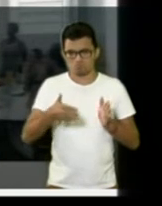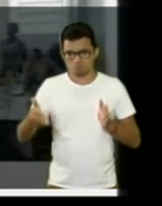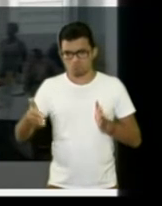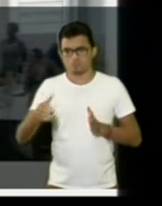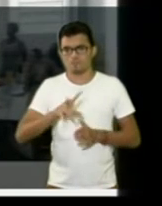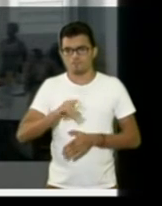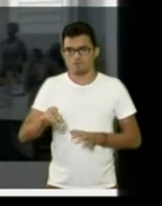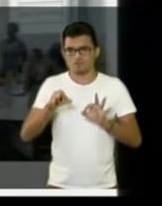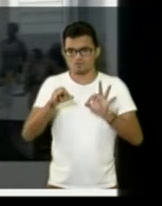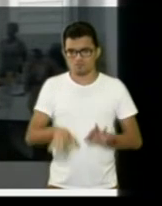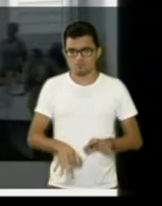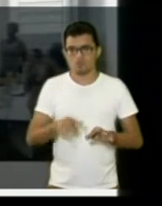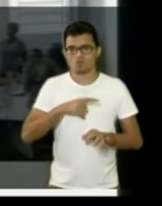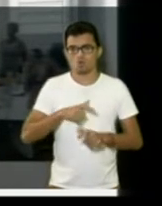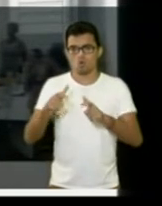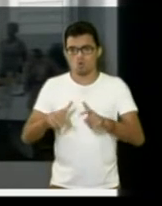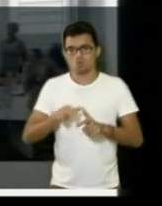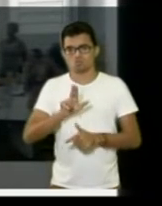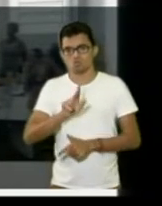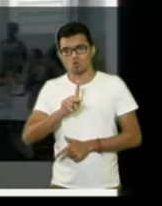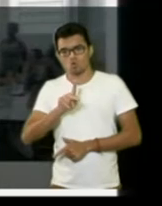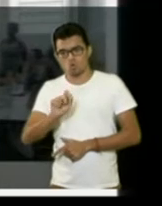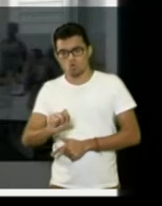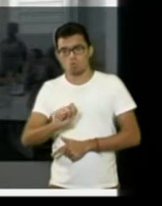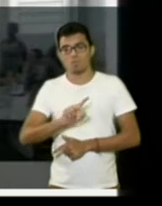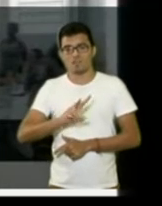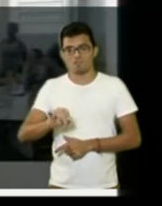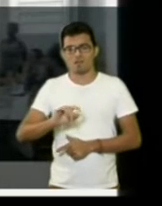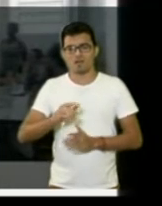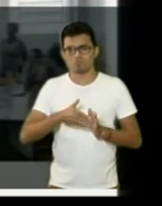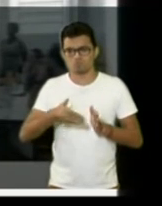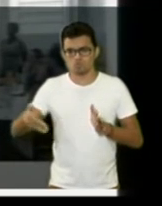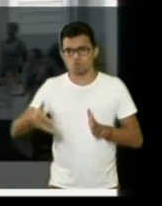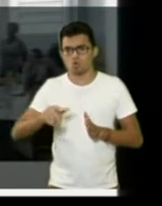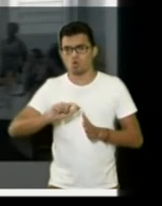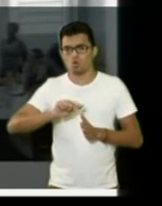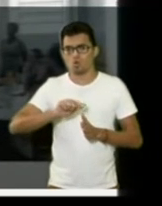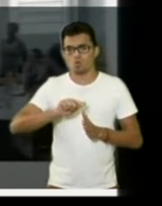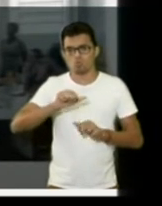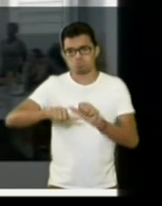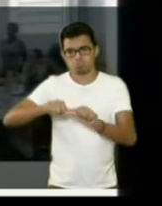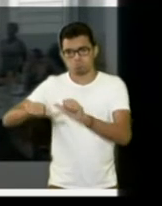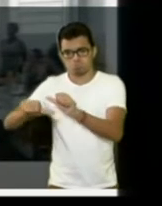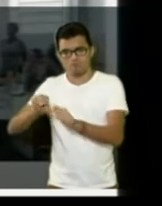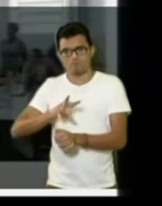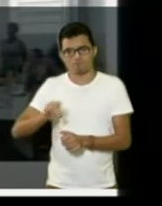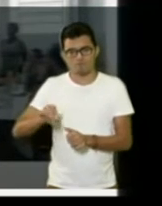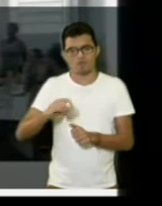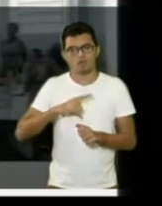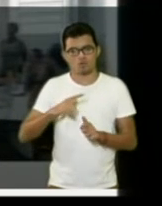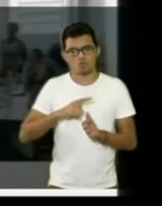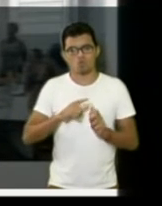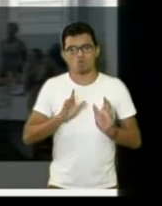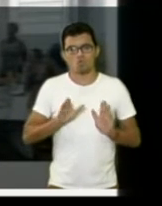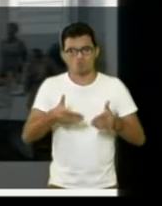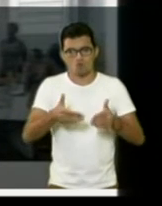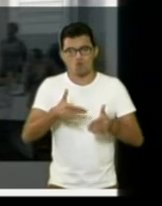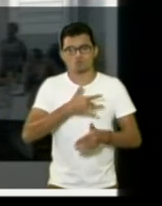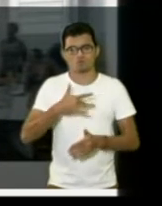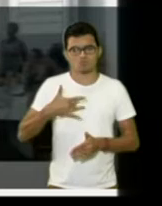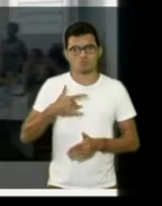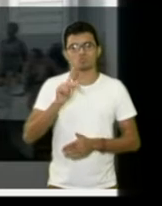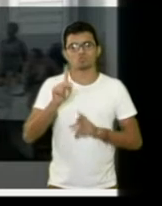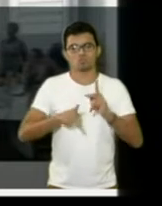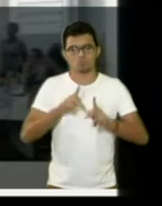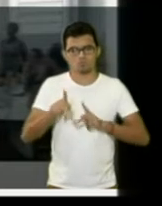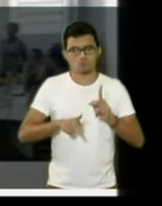na UPA, e com certeza vão ser outras mudanças também em relação à saúde, que com certeza a população vai